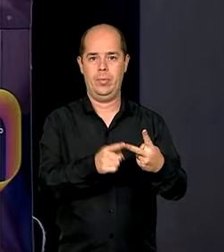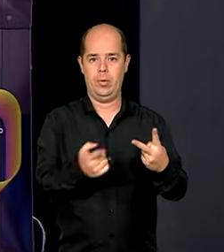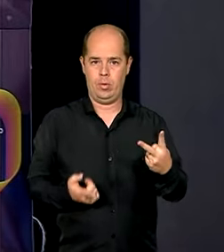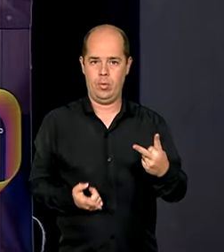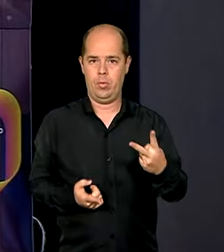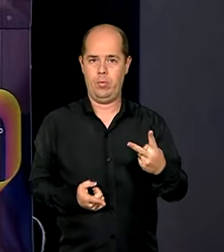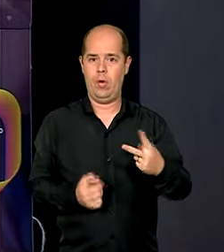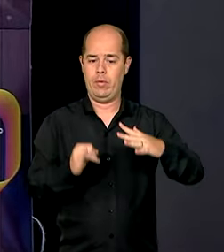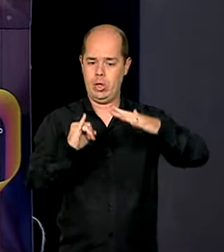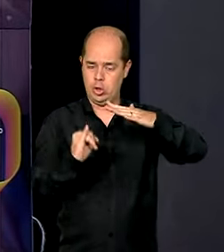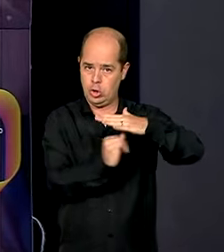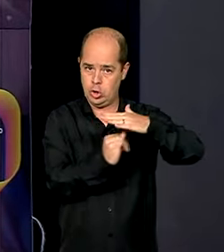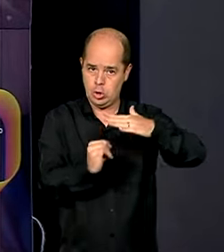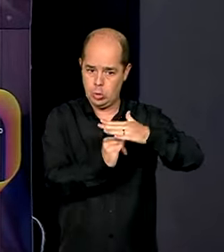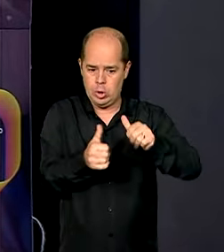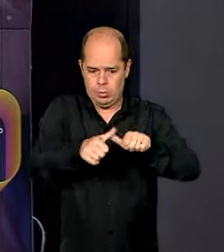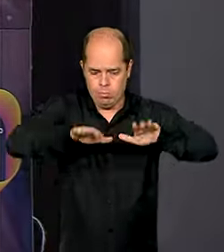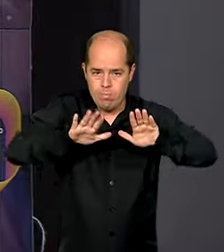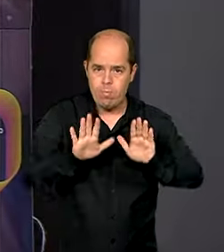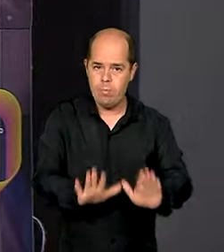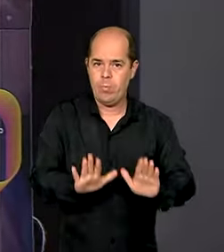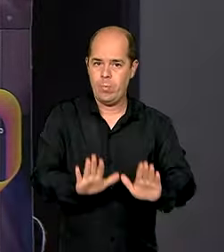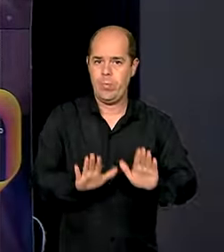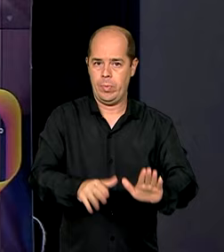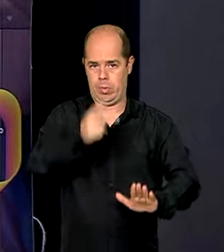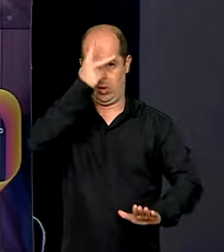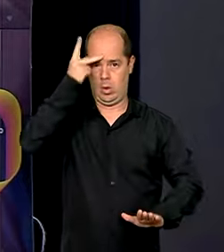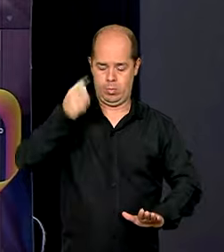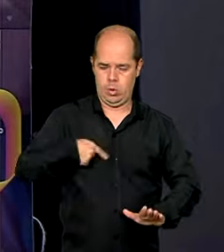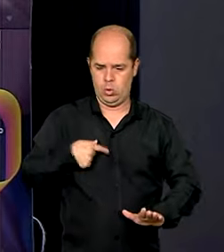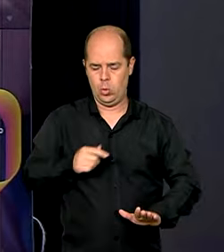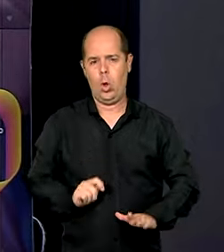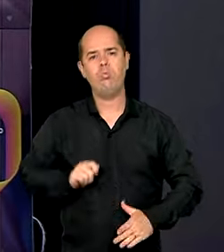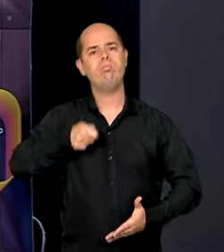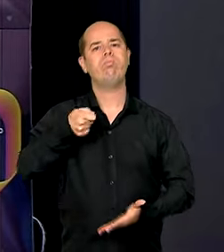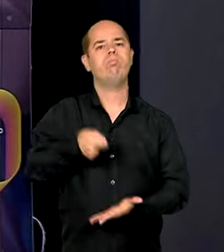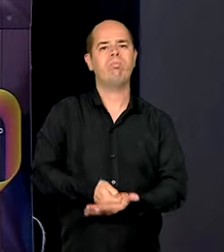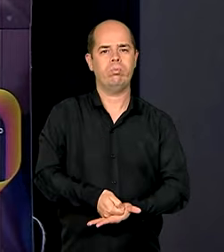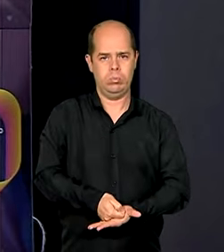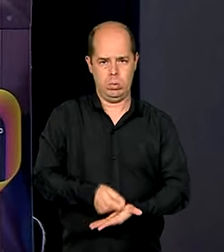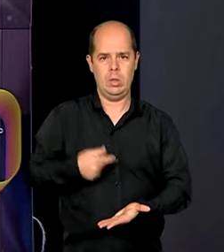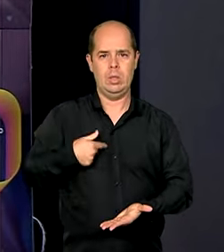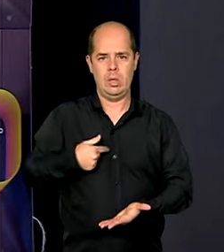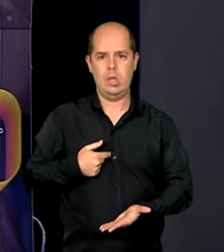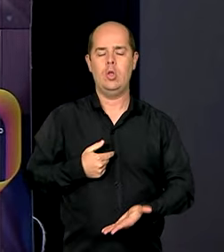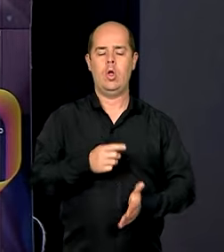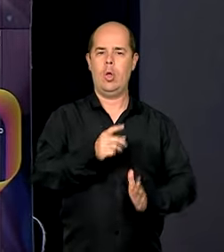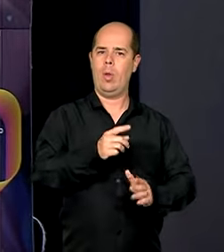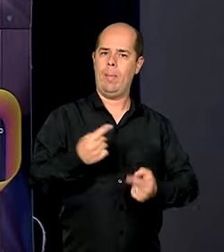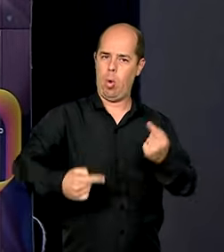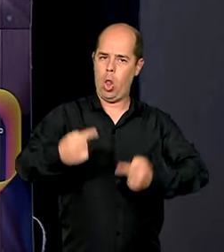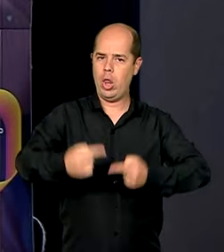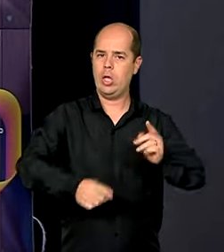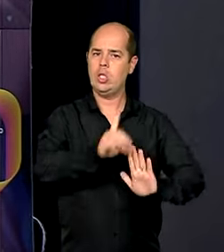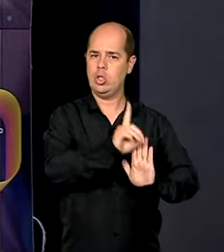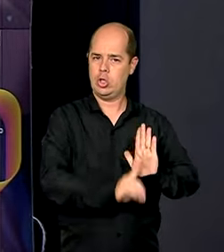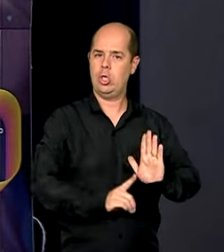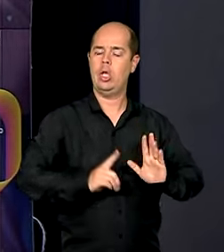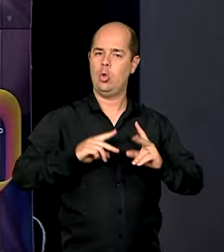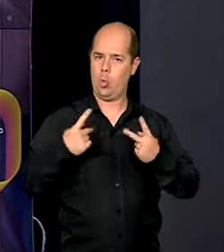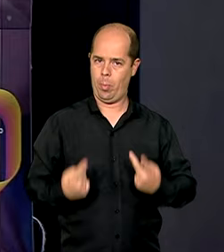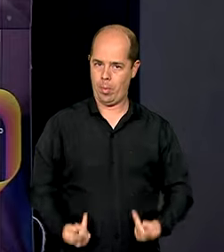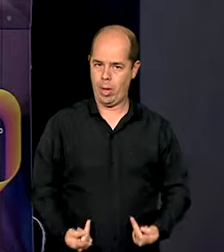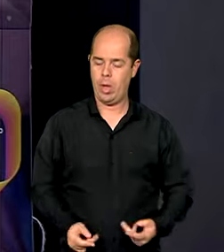institucional com corpo burocrático estável de gente que esteja compromissada com a política dos direitos humanos e seus desenhos de políticas públicas.